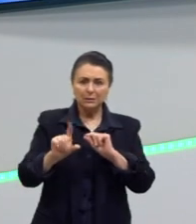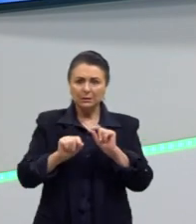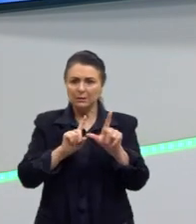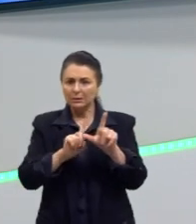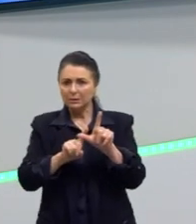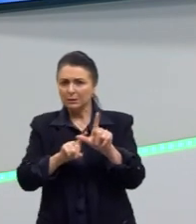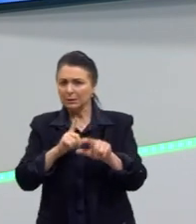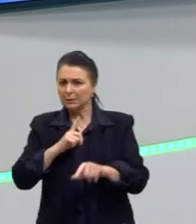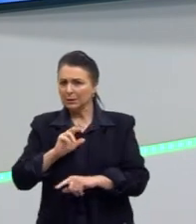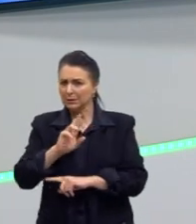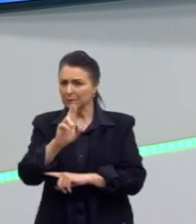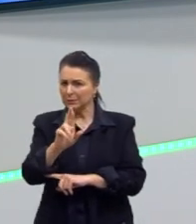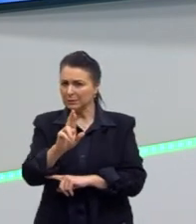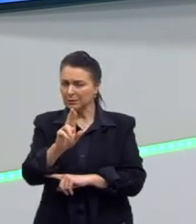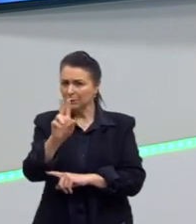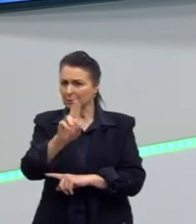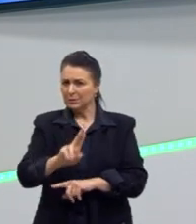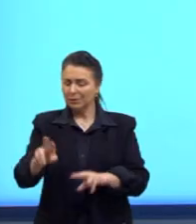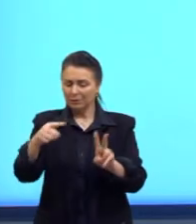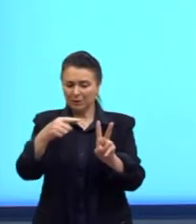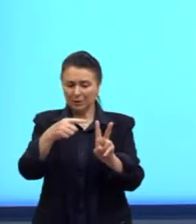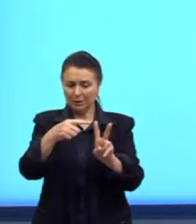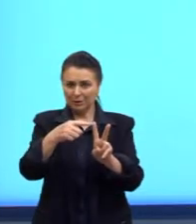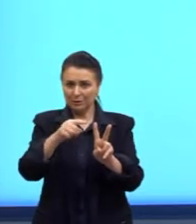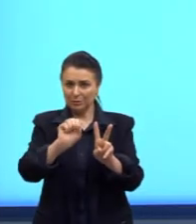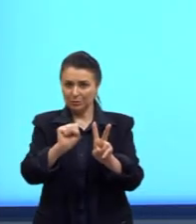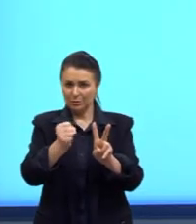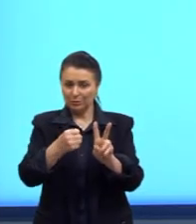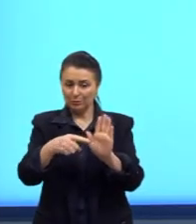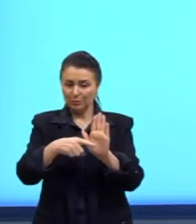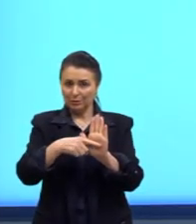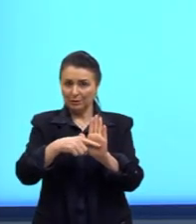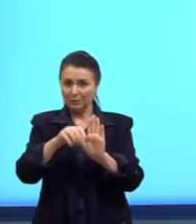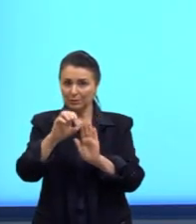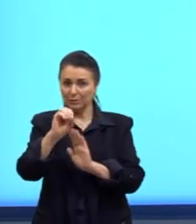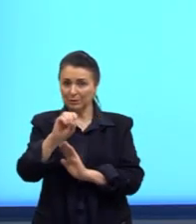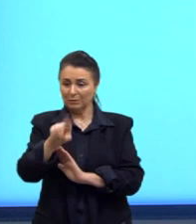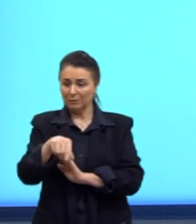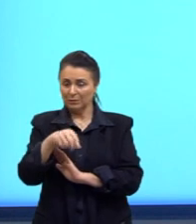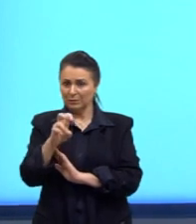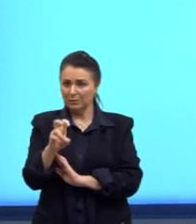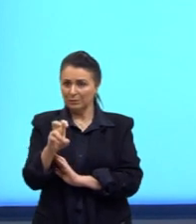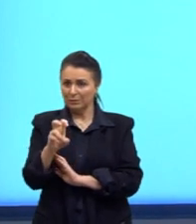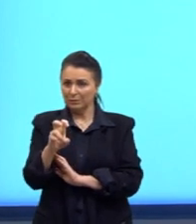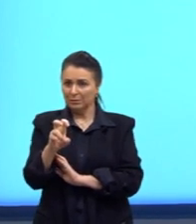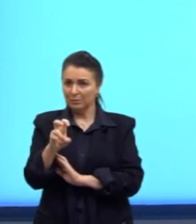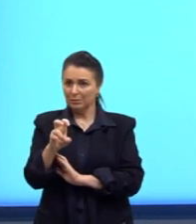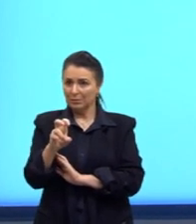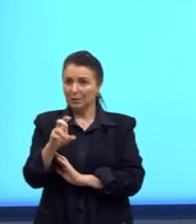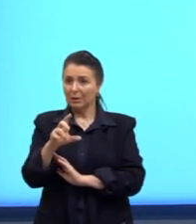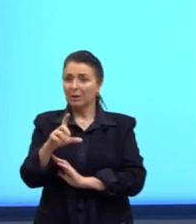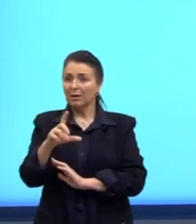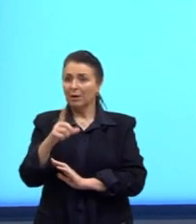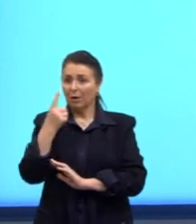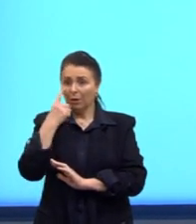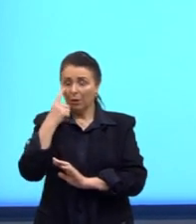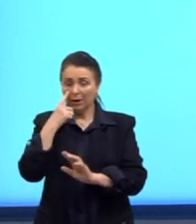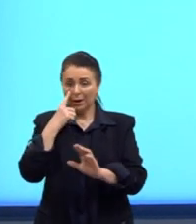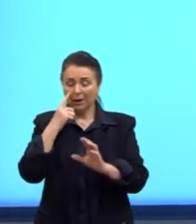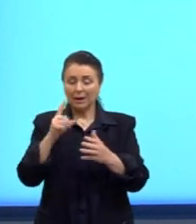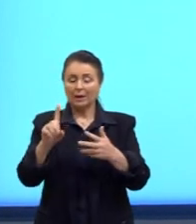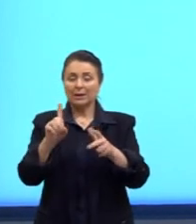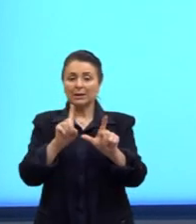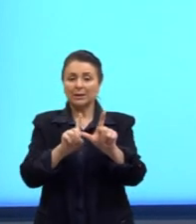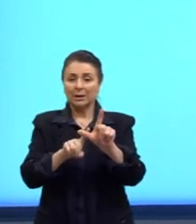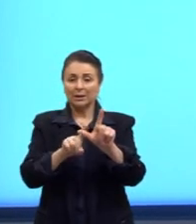a resposta utilizando ali a raiz de 8 menos 0,5, né? Ali nas alternativas, letra C,